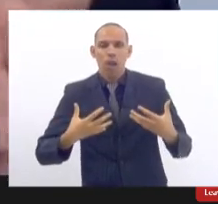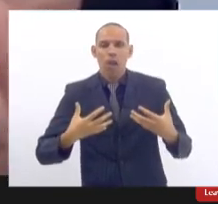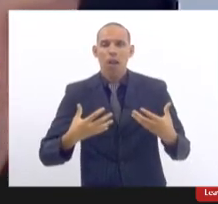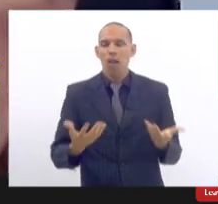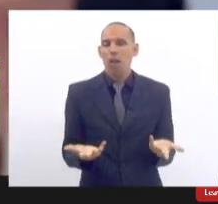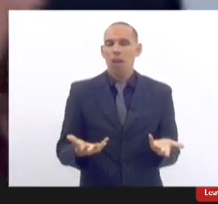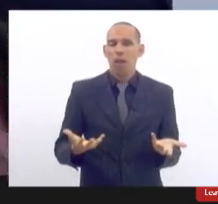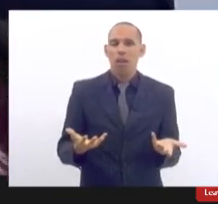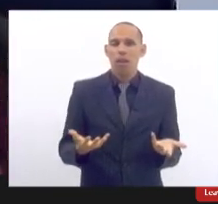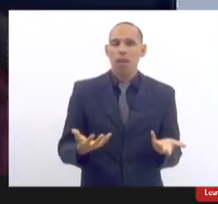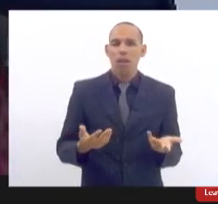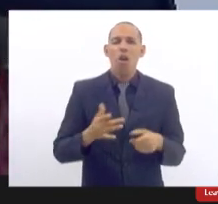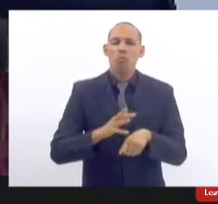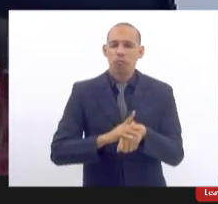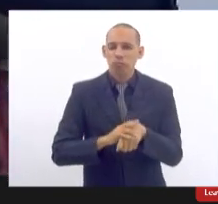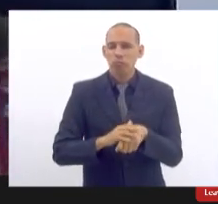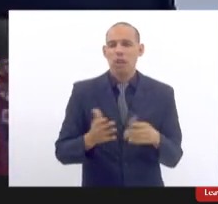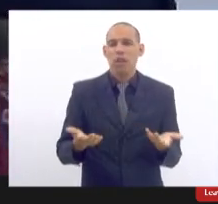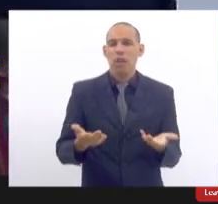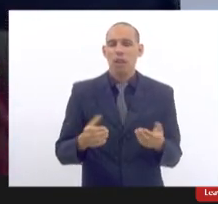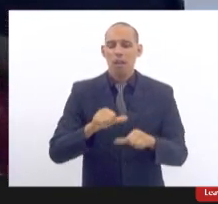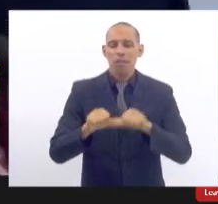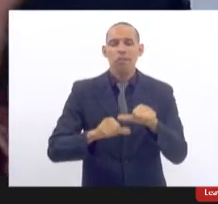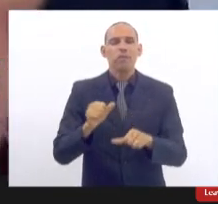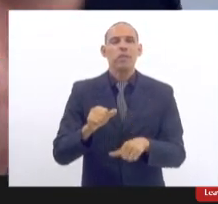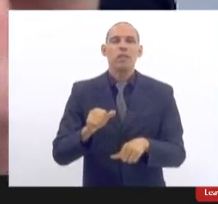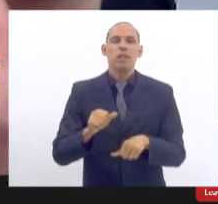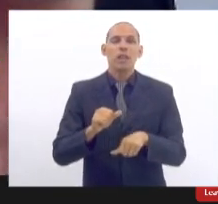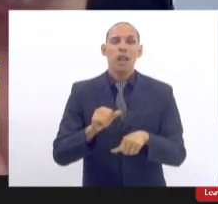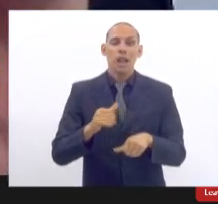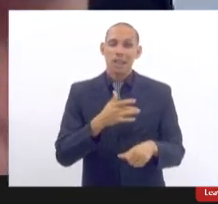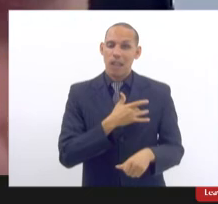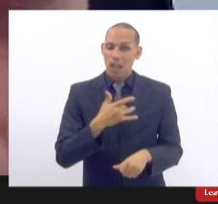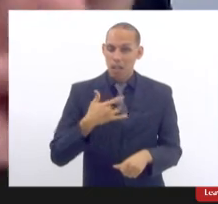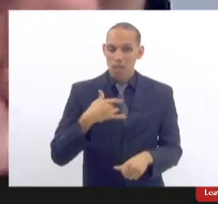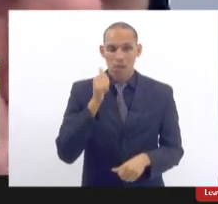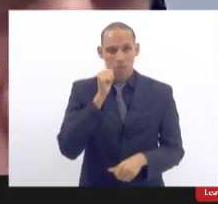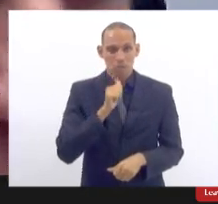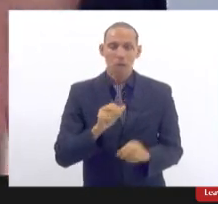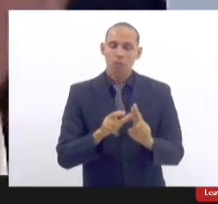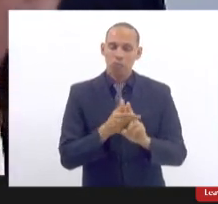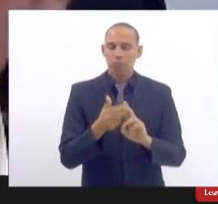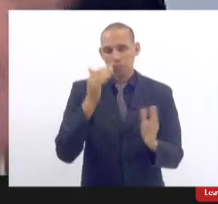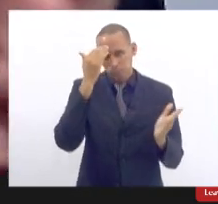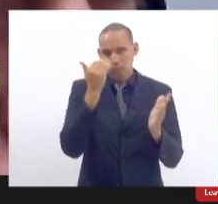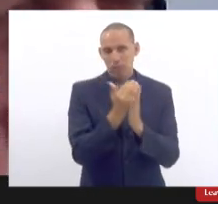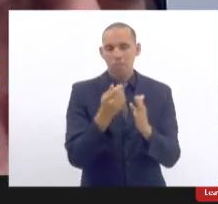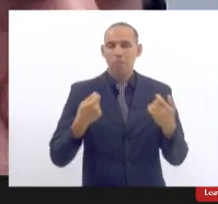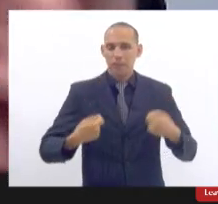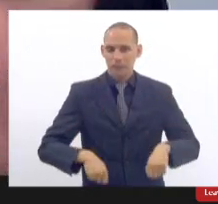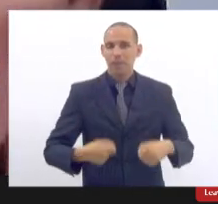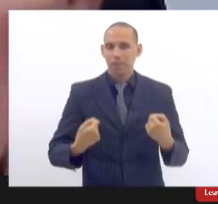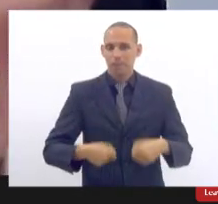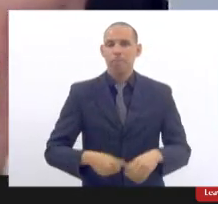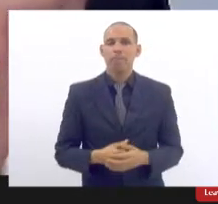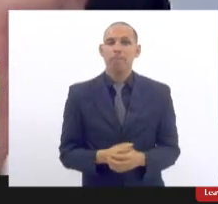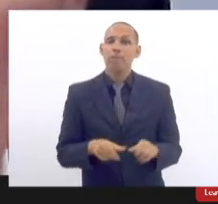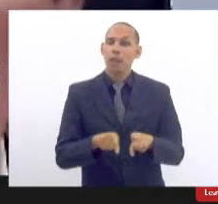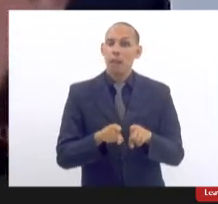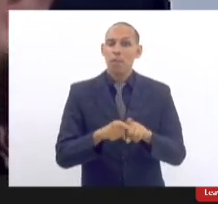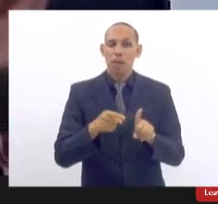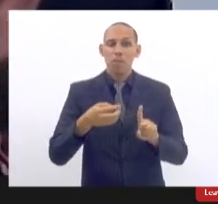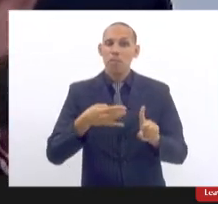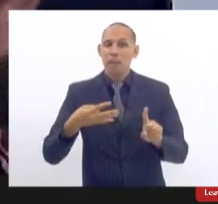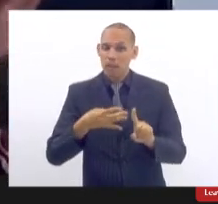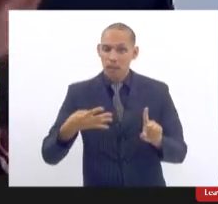esquece o estético é saúde da mulher os seus tem que cumprir ponto menciona algumas síndromes doenças mas